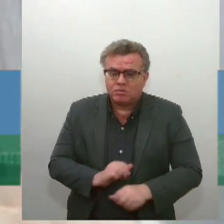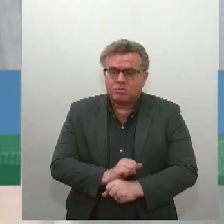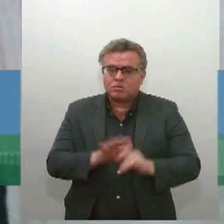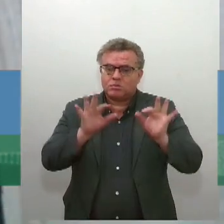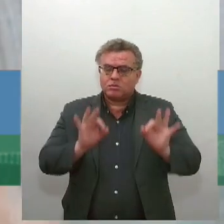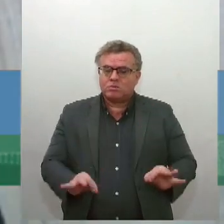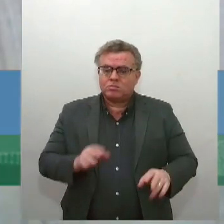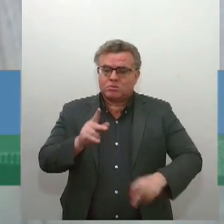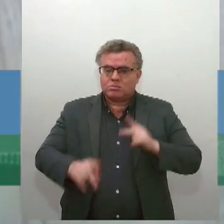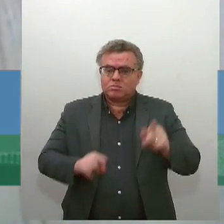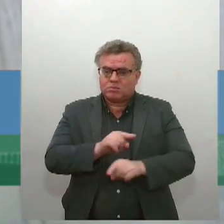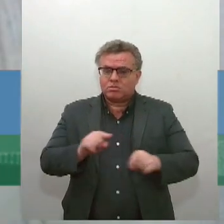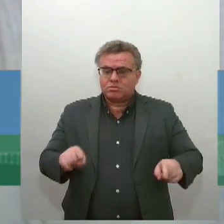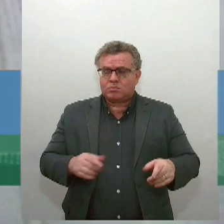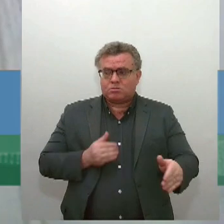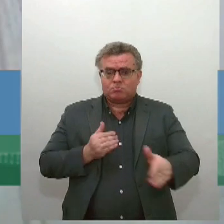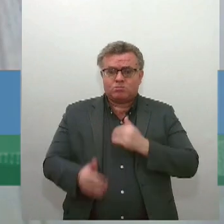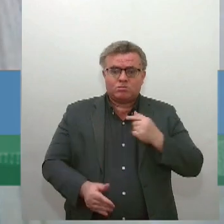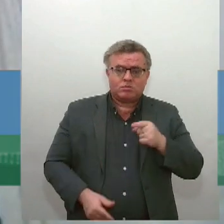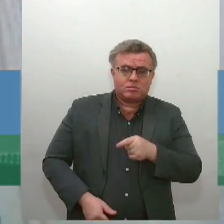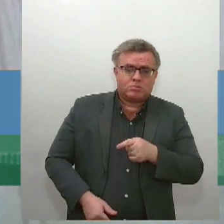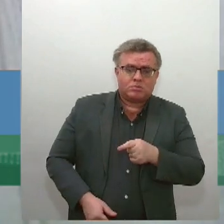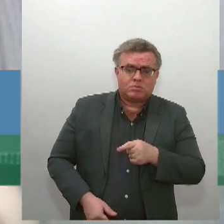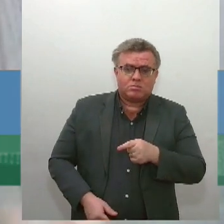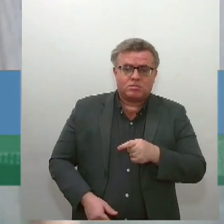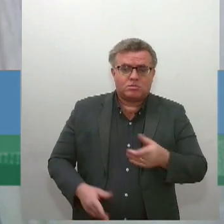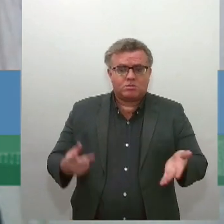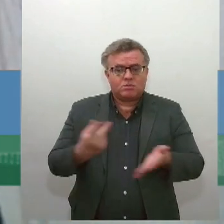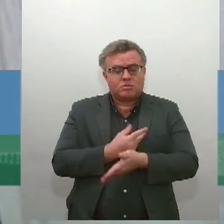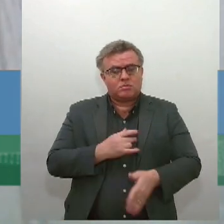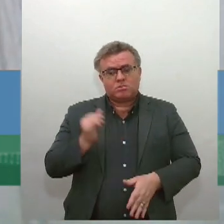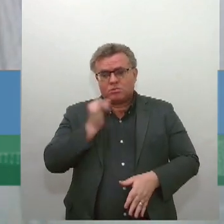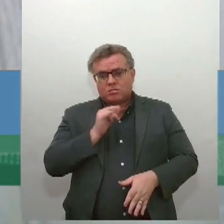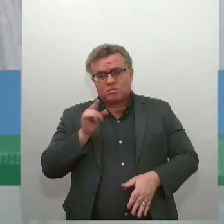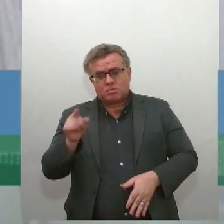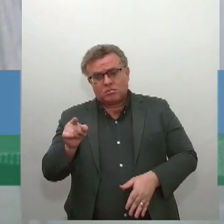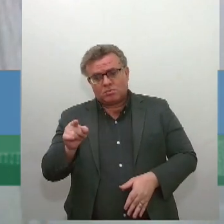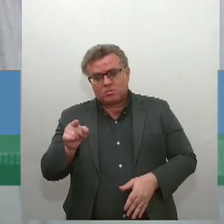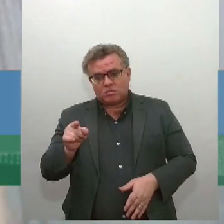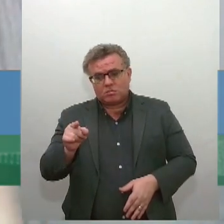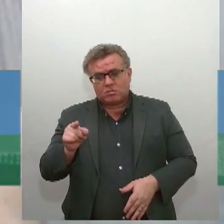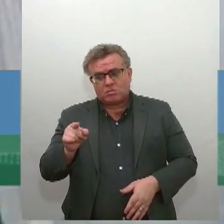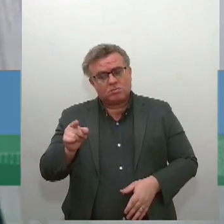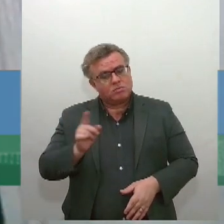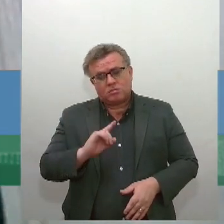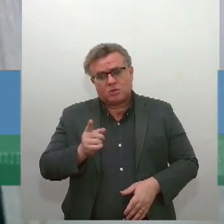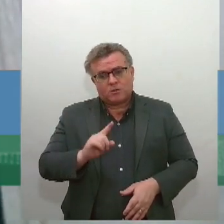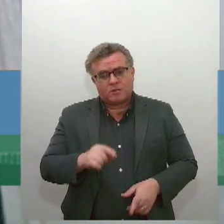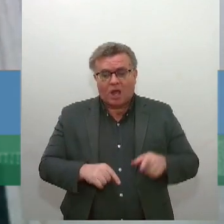eu não concordei com essa decisão. Isso não acontece na Itália. No Brasil, existe essa questão de você